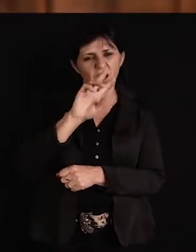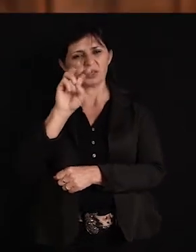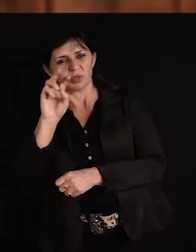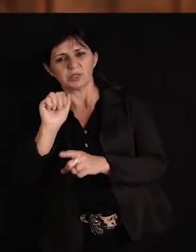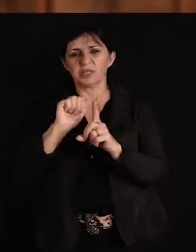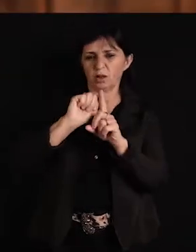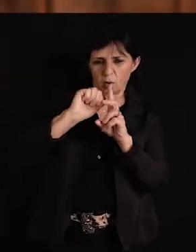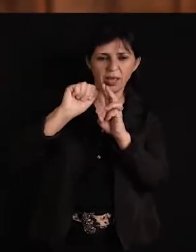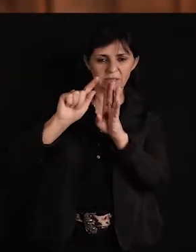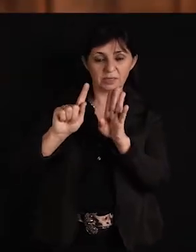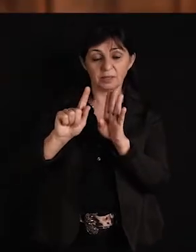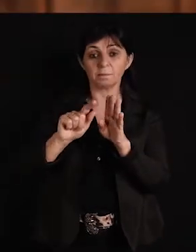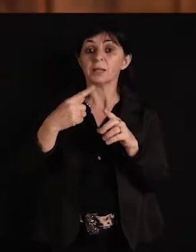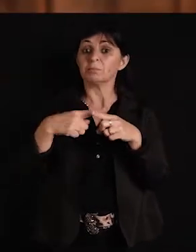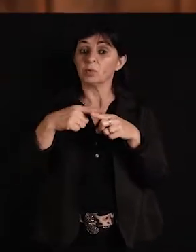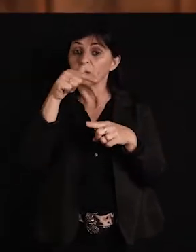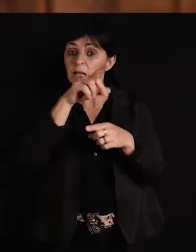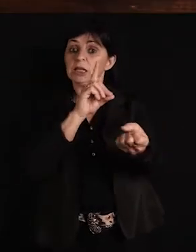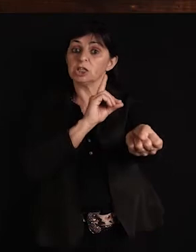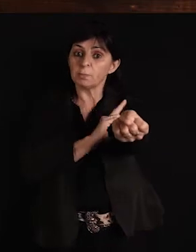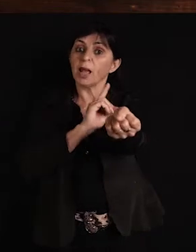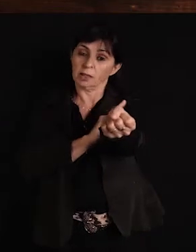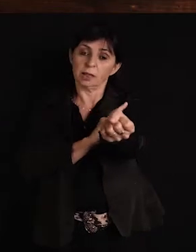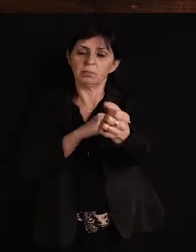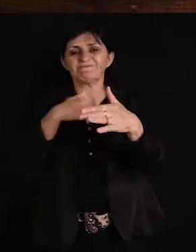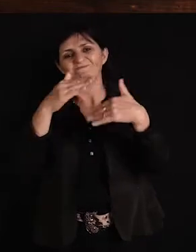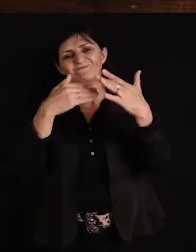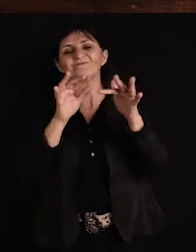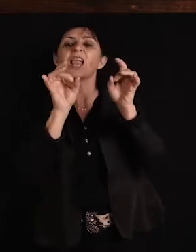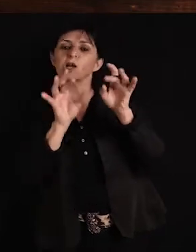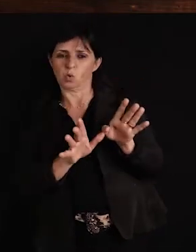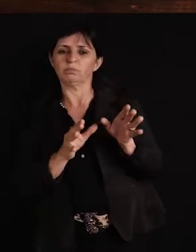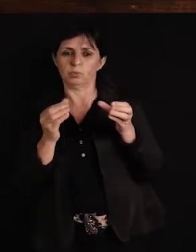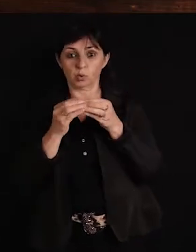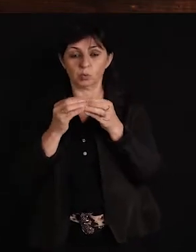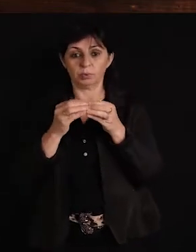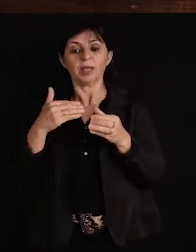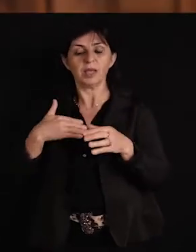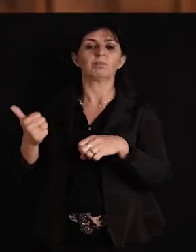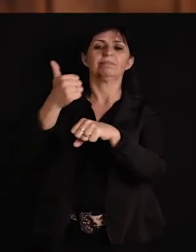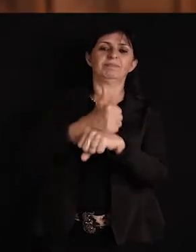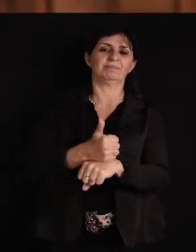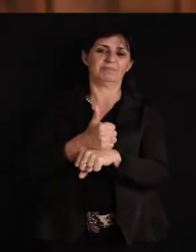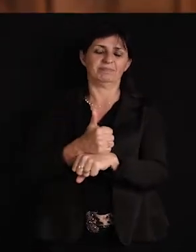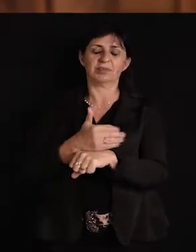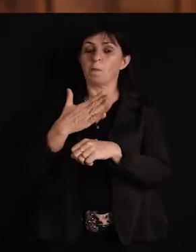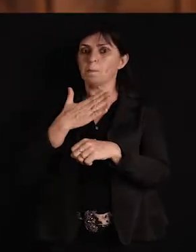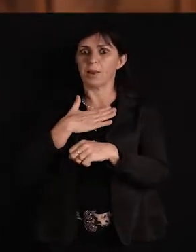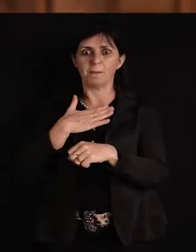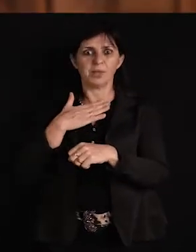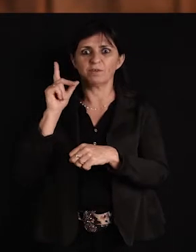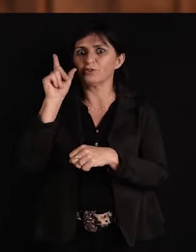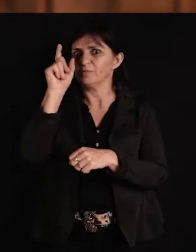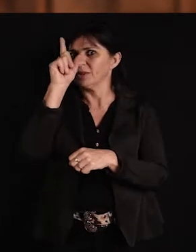diabetes dele, coisa e tal, e conseguiu se aposentar, caso. Aí o Luiz teve que parar de tocar. Então, para mim, foi muito complicado